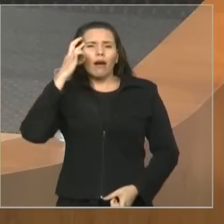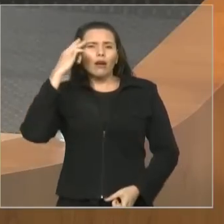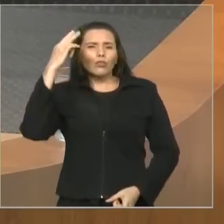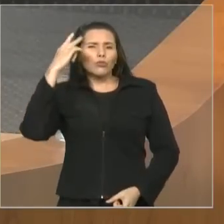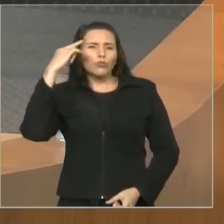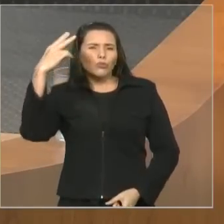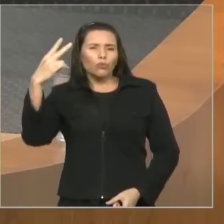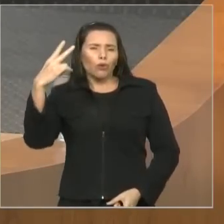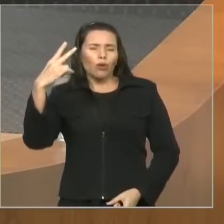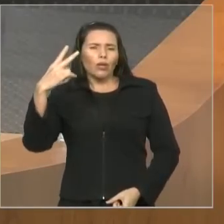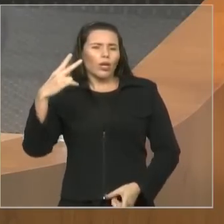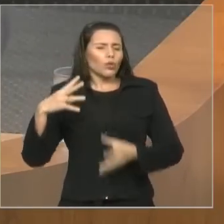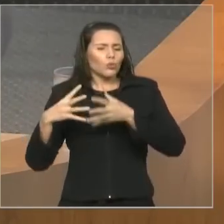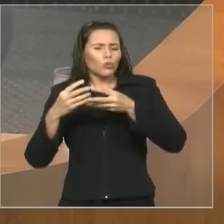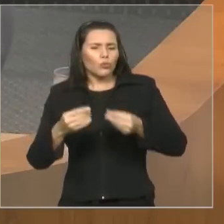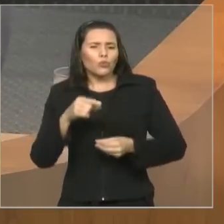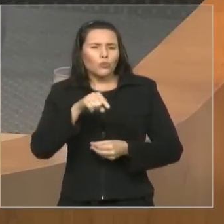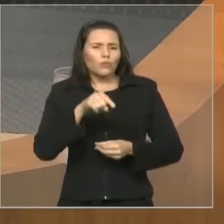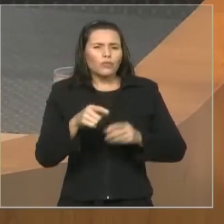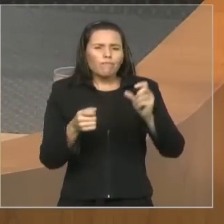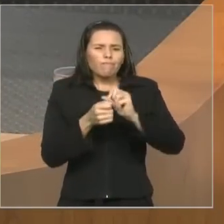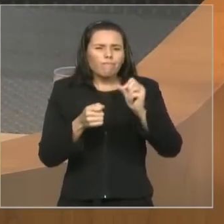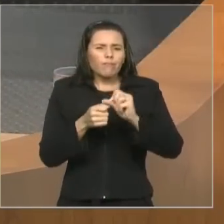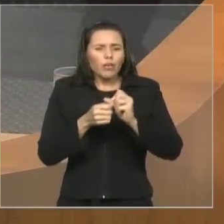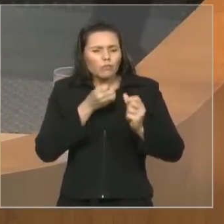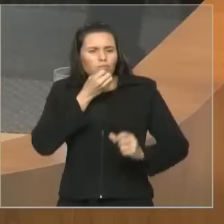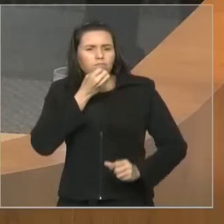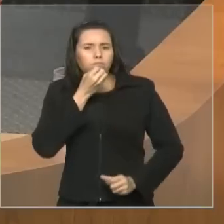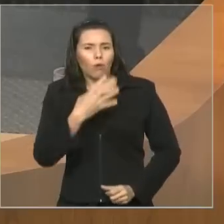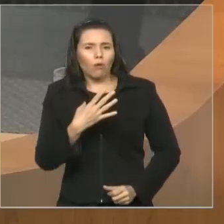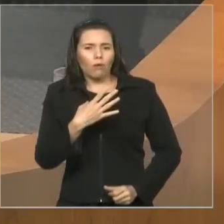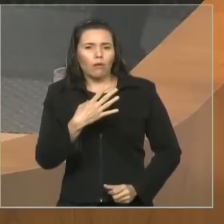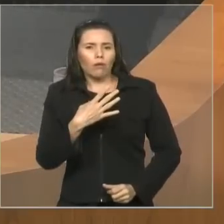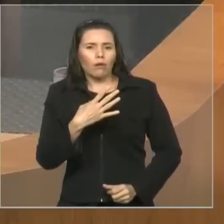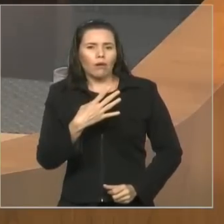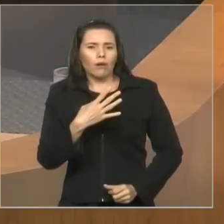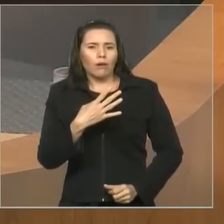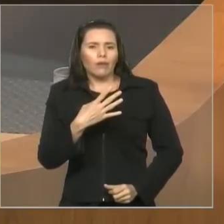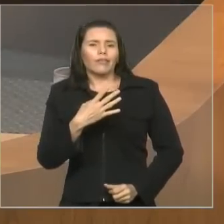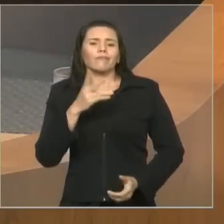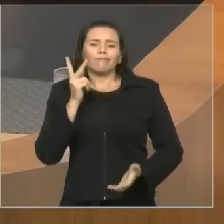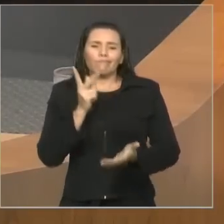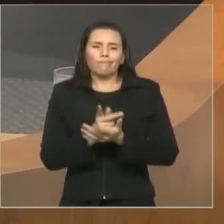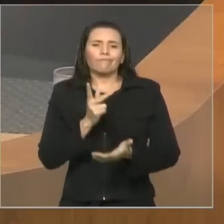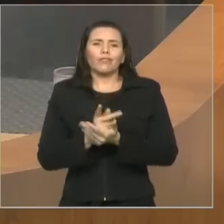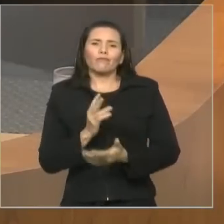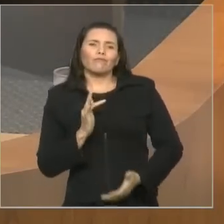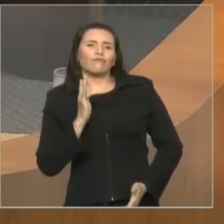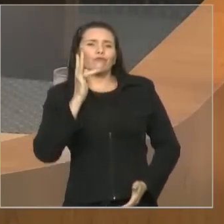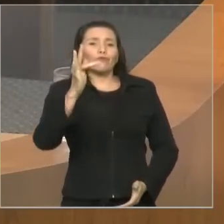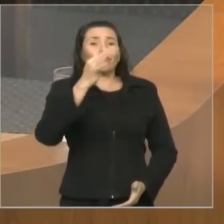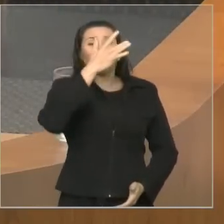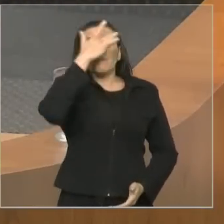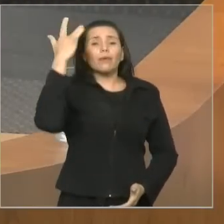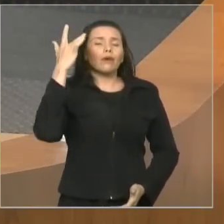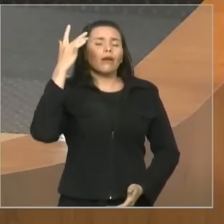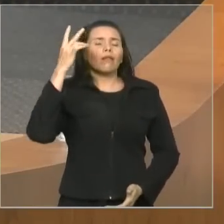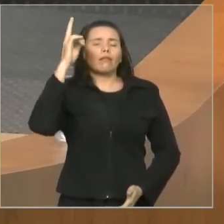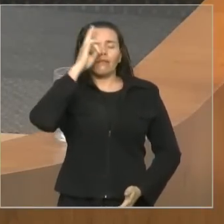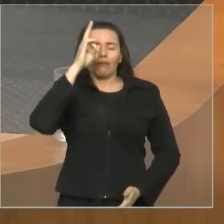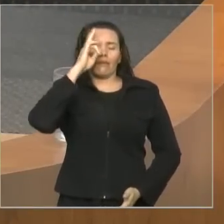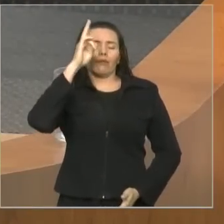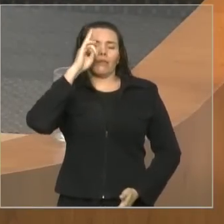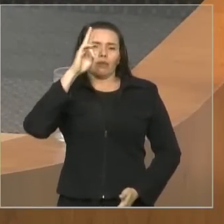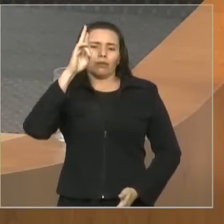Aquele parlamentar lá no tempo de atrás, que não era, na verdade, um súdito, mas era, na verdade, um livre